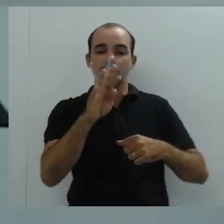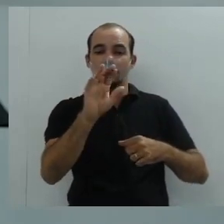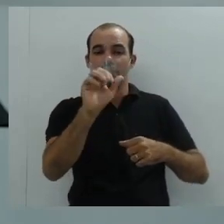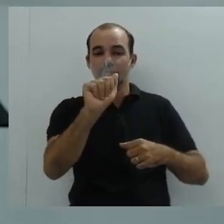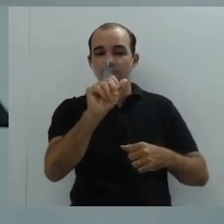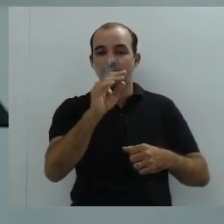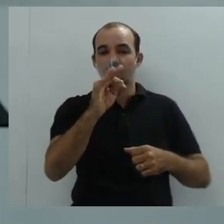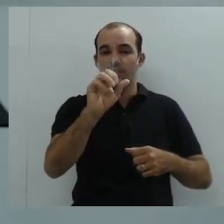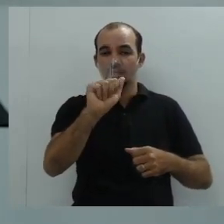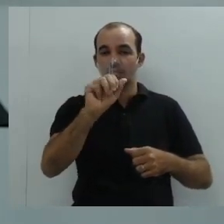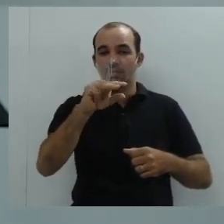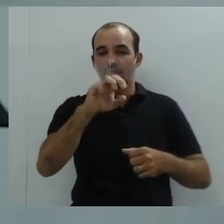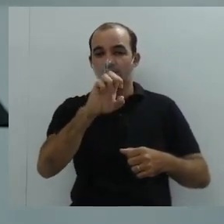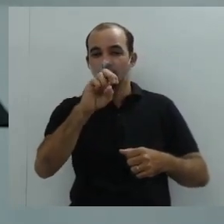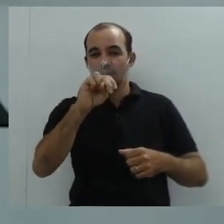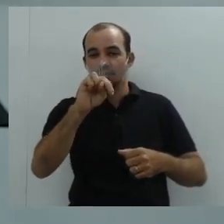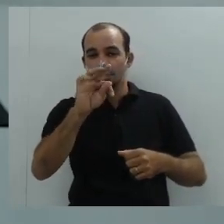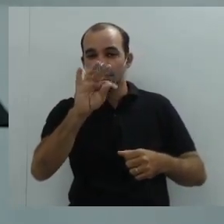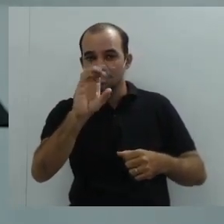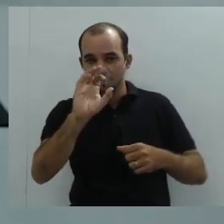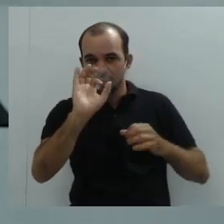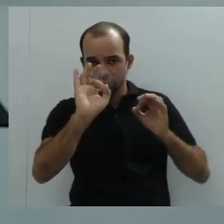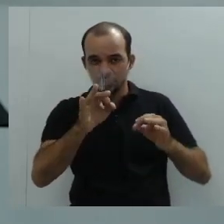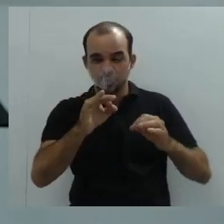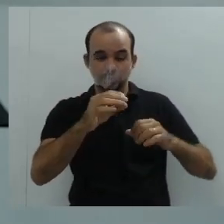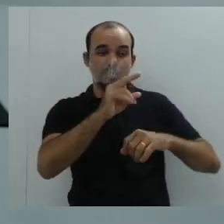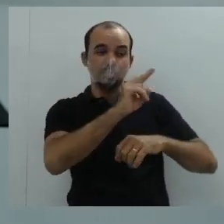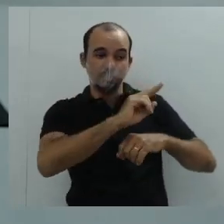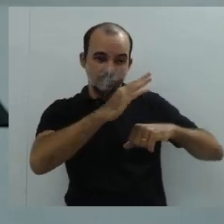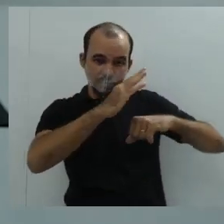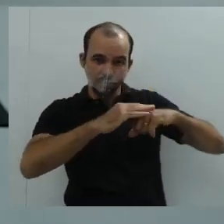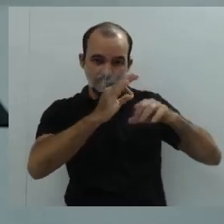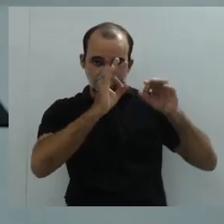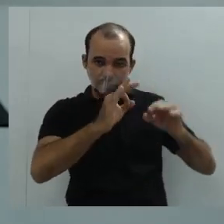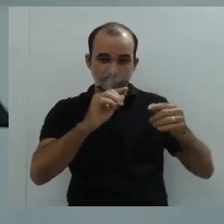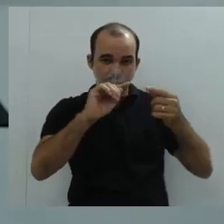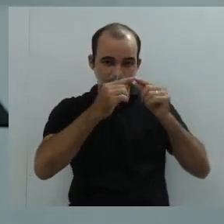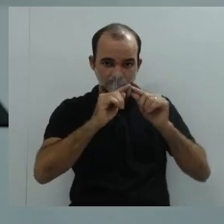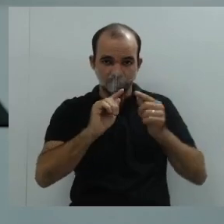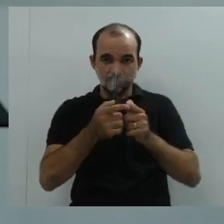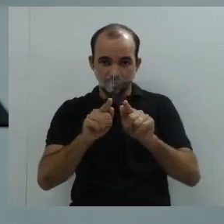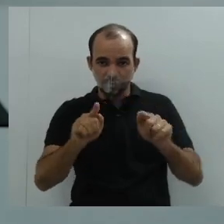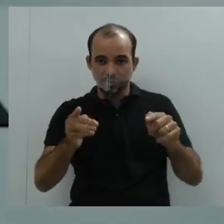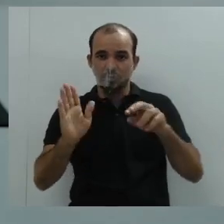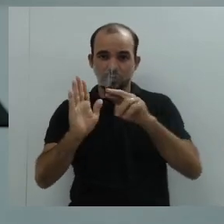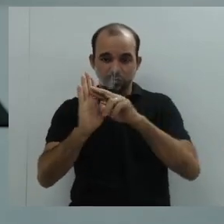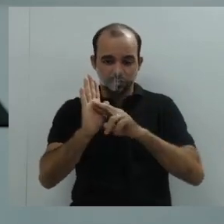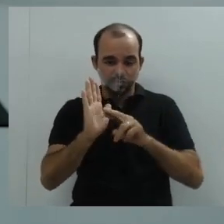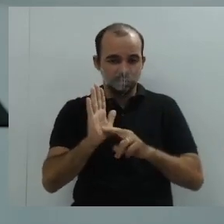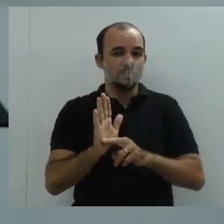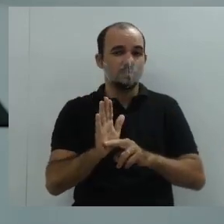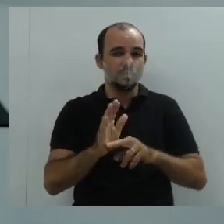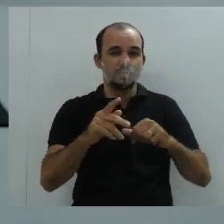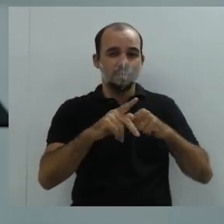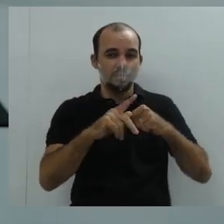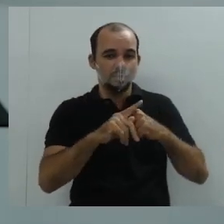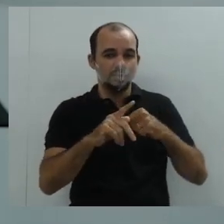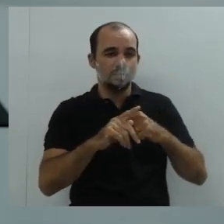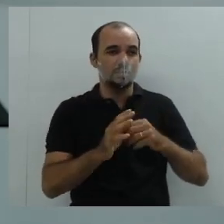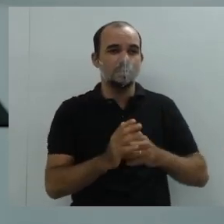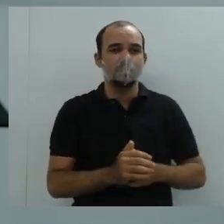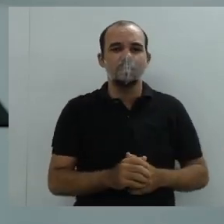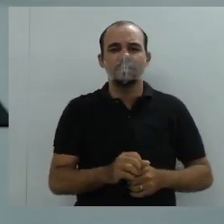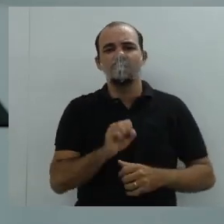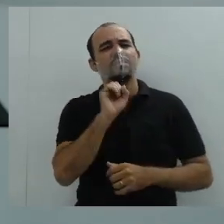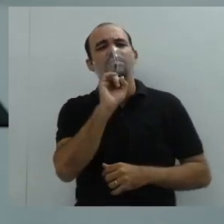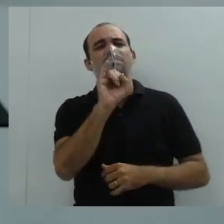no bairro e eu estou me importando ao prefeito, então eu vou em busca de qual pronome de tratamento para ele. Mas se eu estivesse